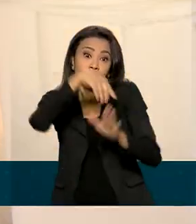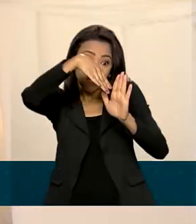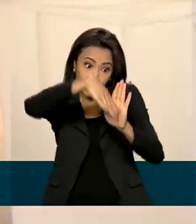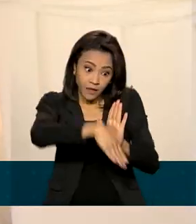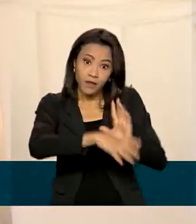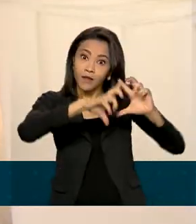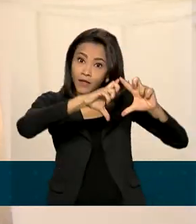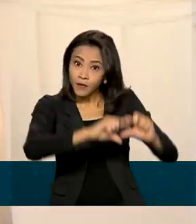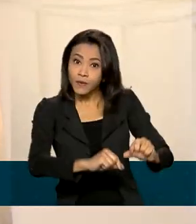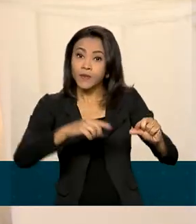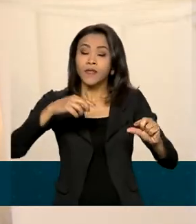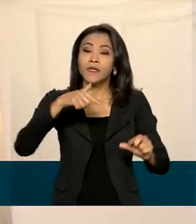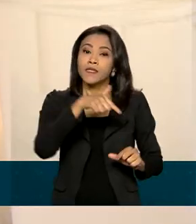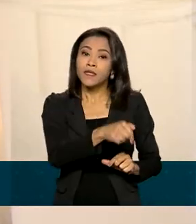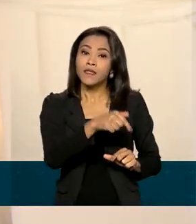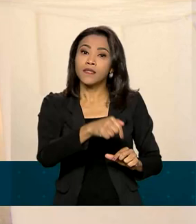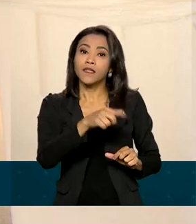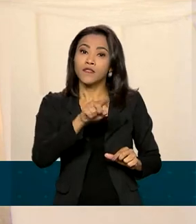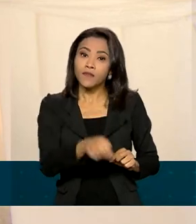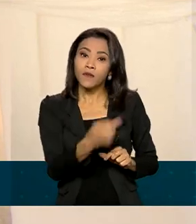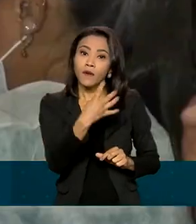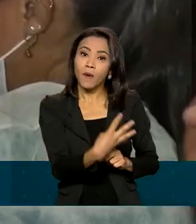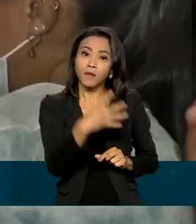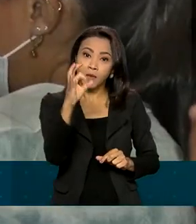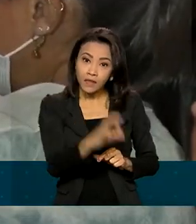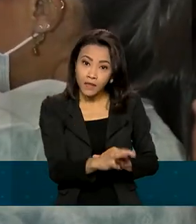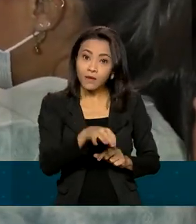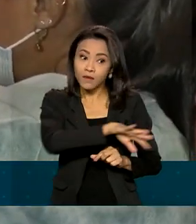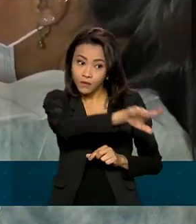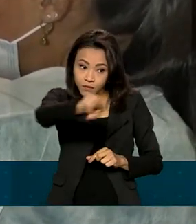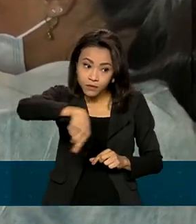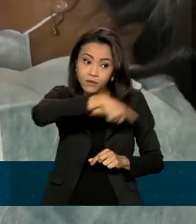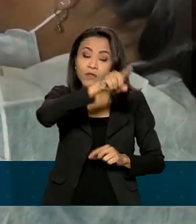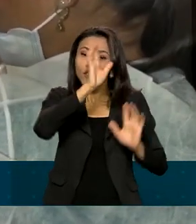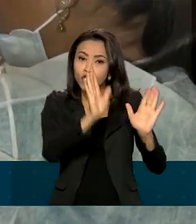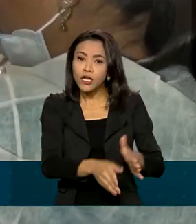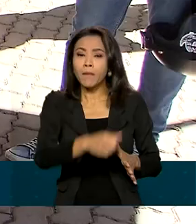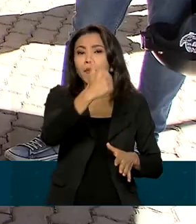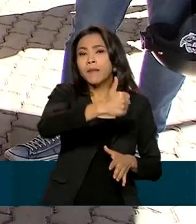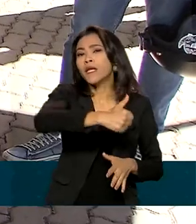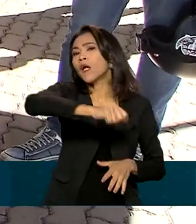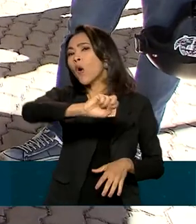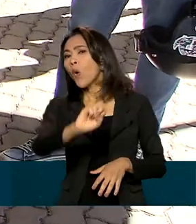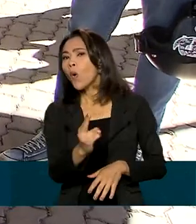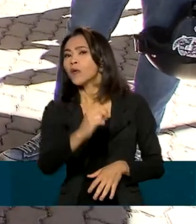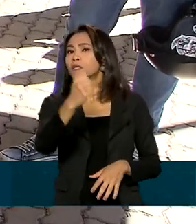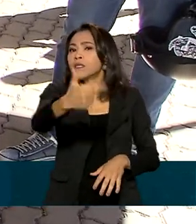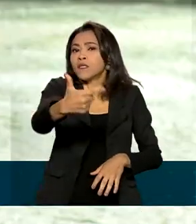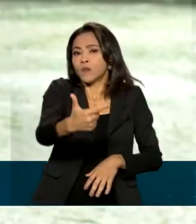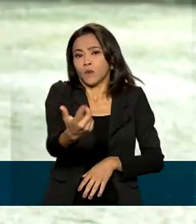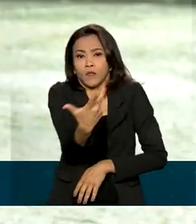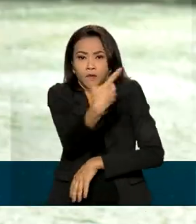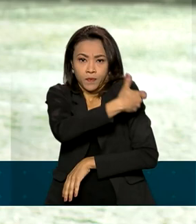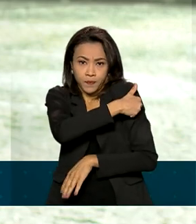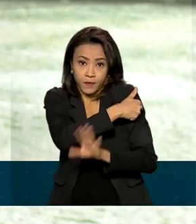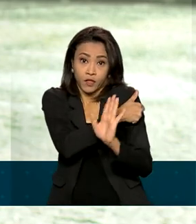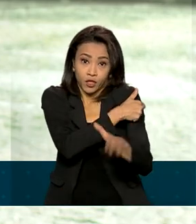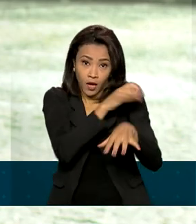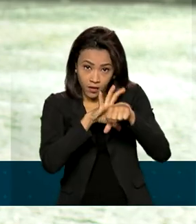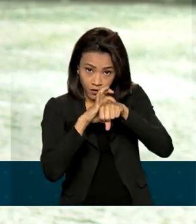77,4% dos brasileiros já estão com a primeira ou a segunda dose no braço. O Ministério da Saúde